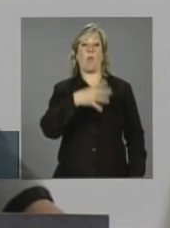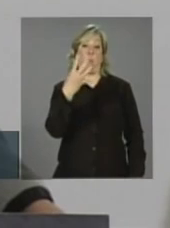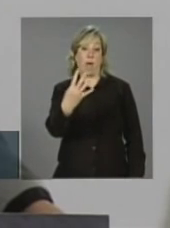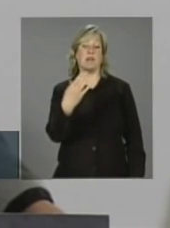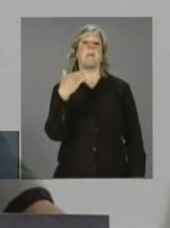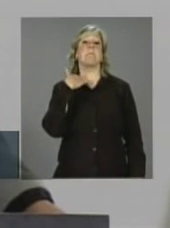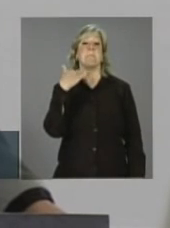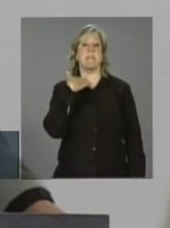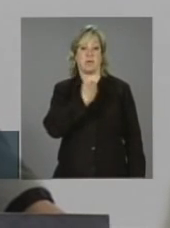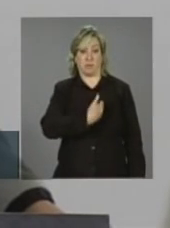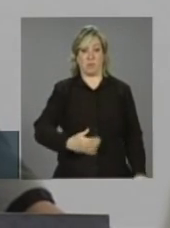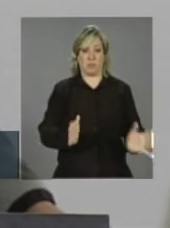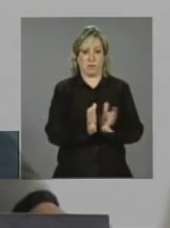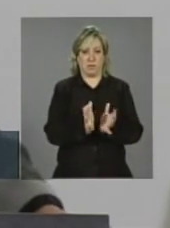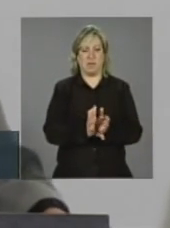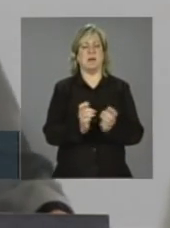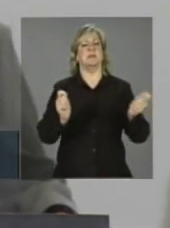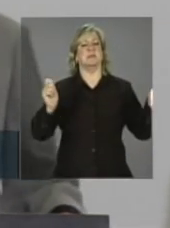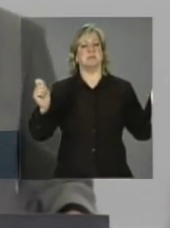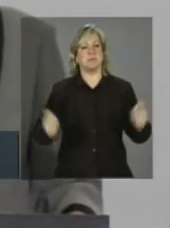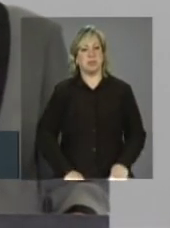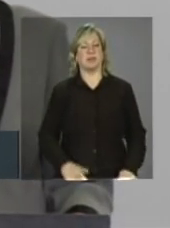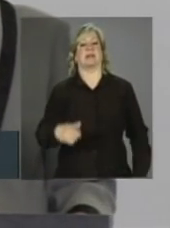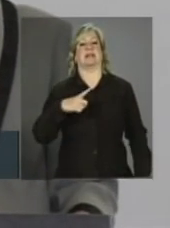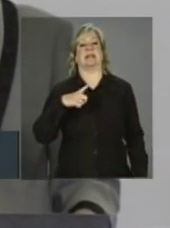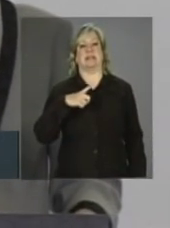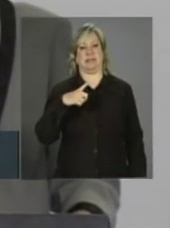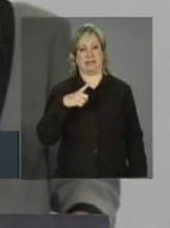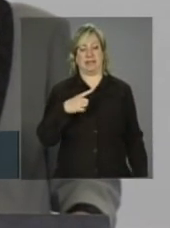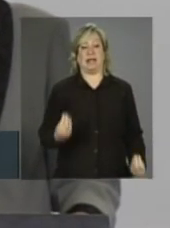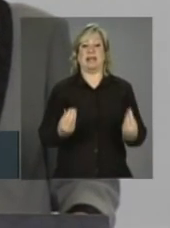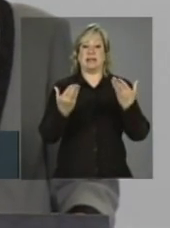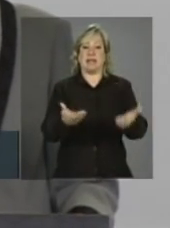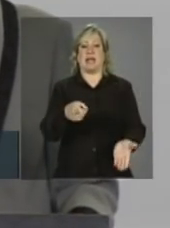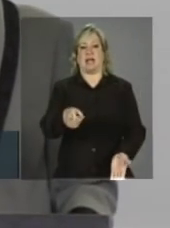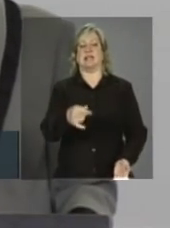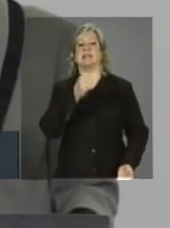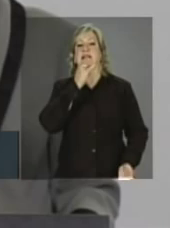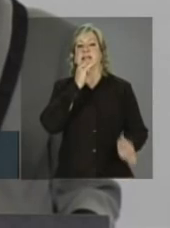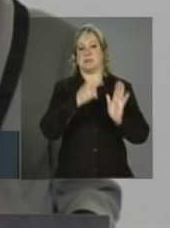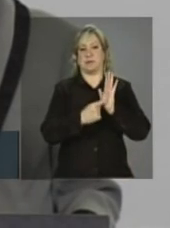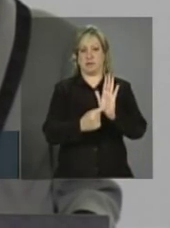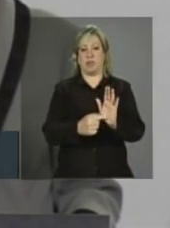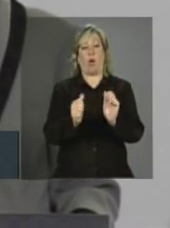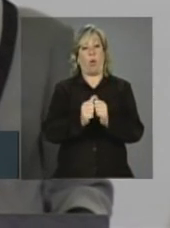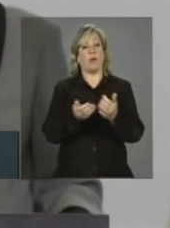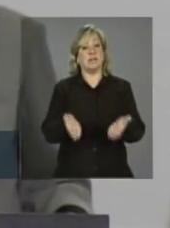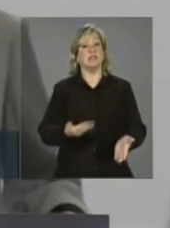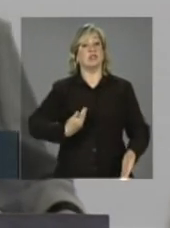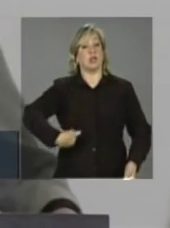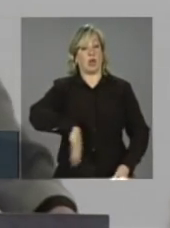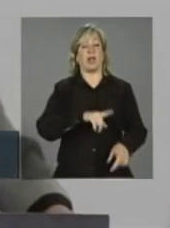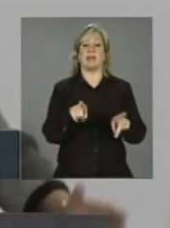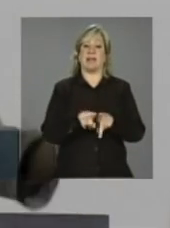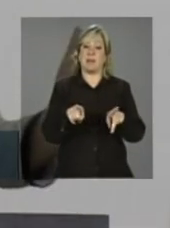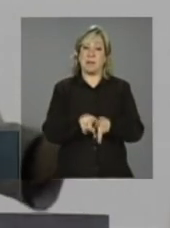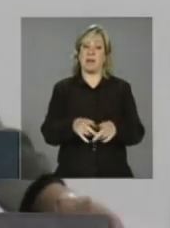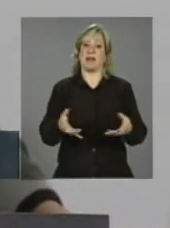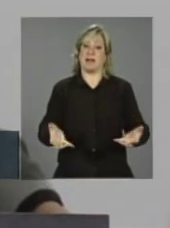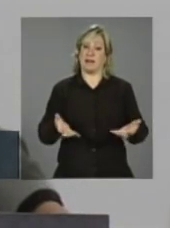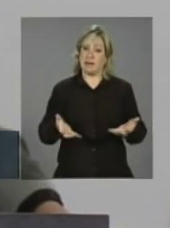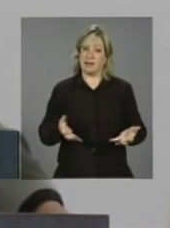bancos serão capazes de ter de dar esse exemplo e com isso nós também queremos